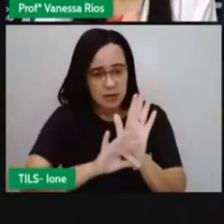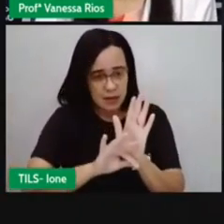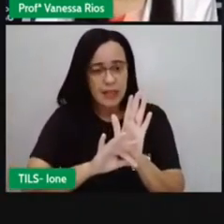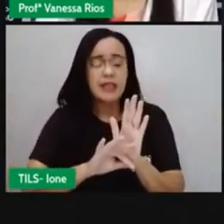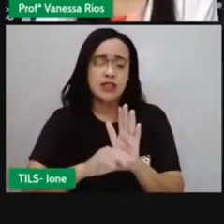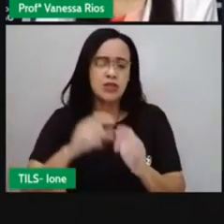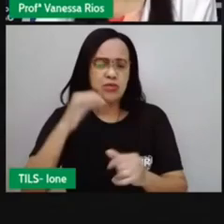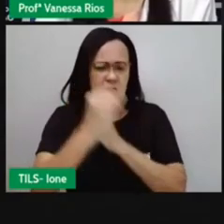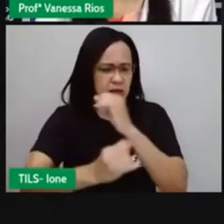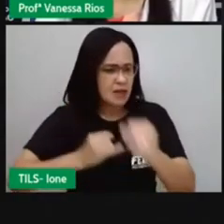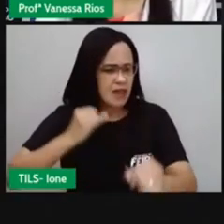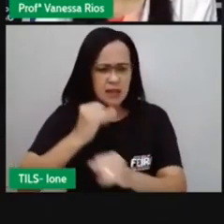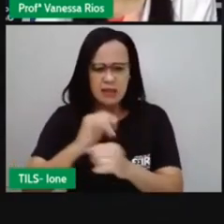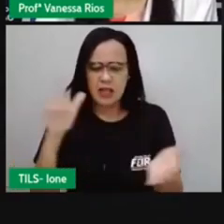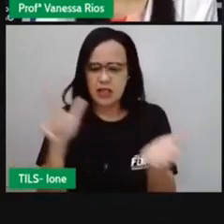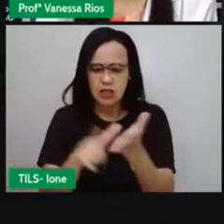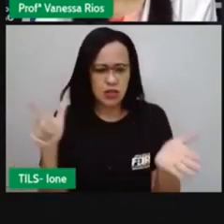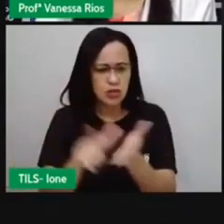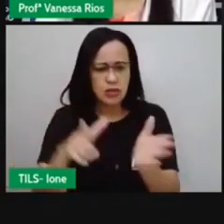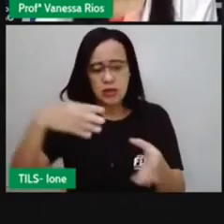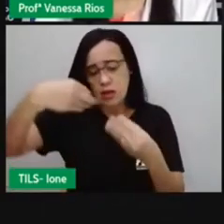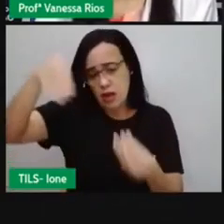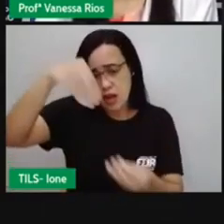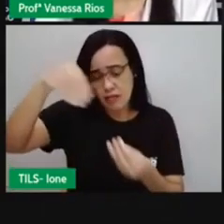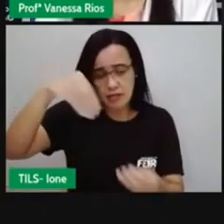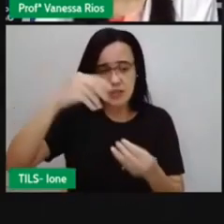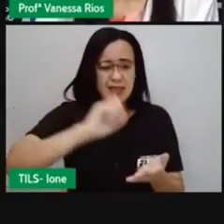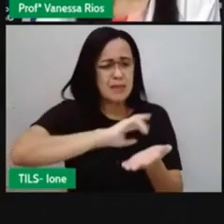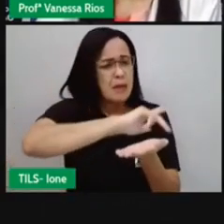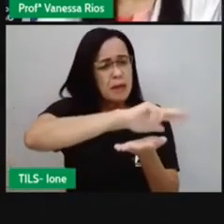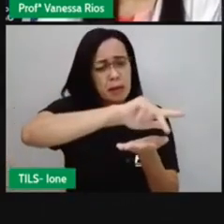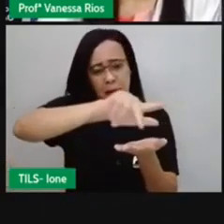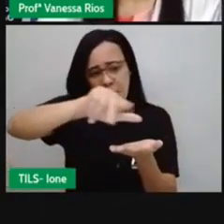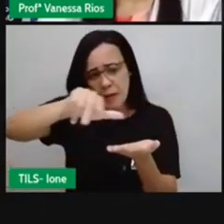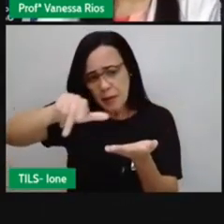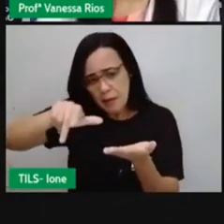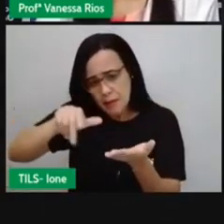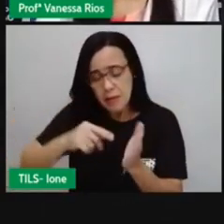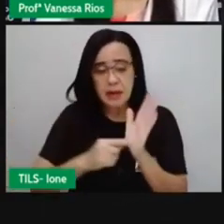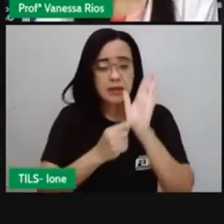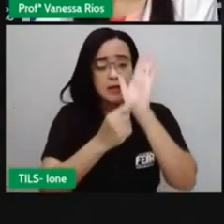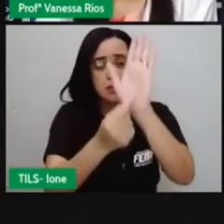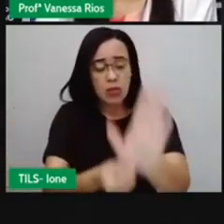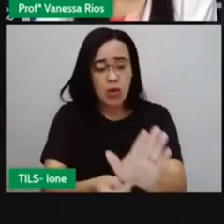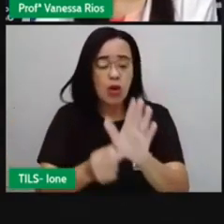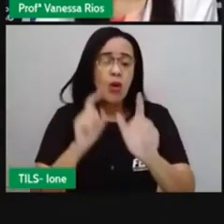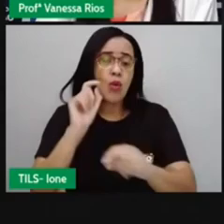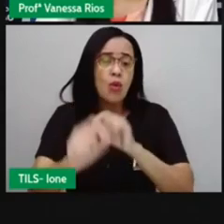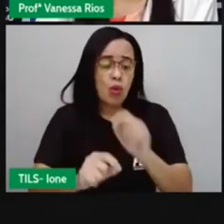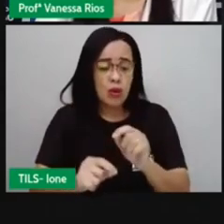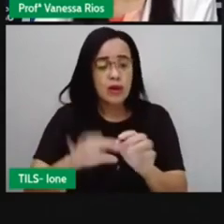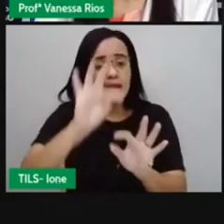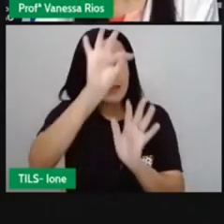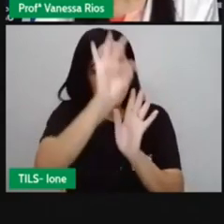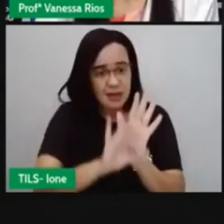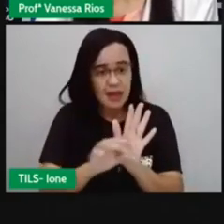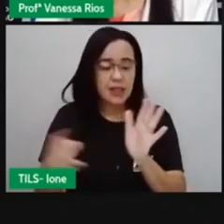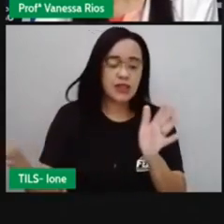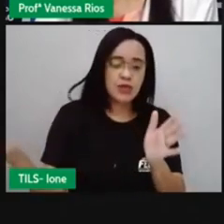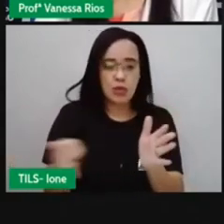jornais, presente em revistas, né? E outras formas de apresentação de textos jornalísticos.